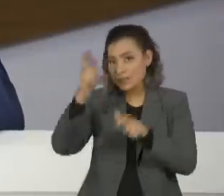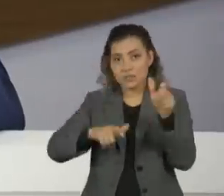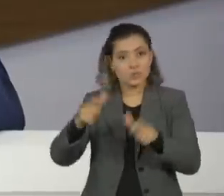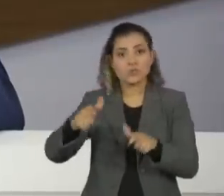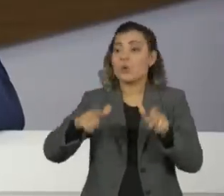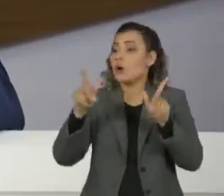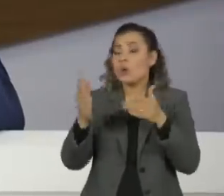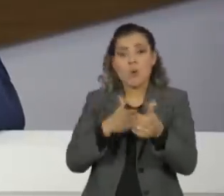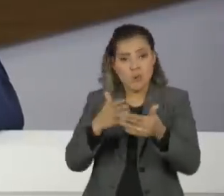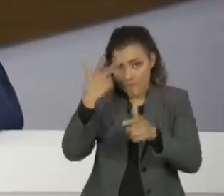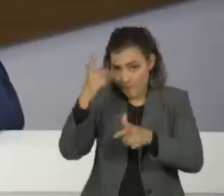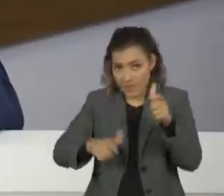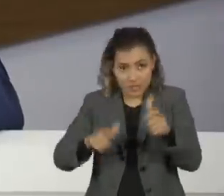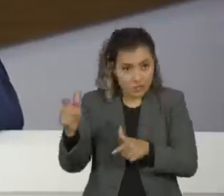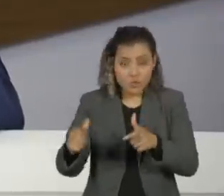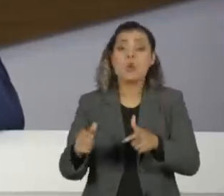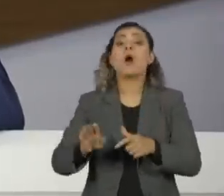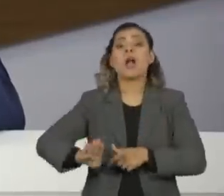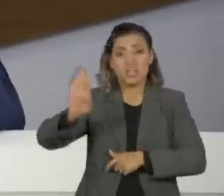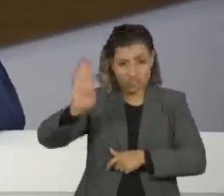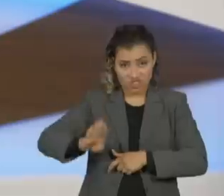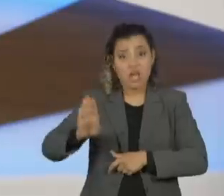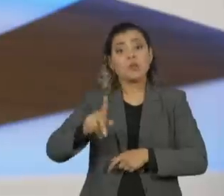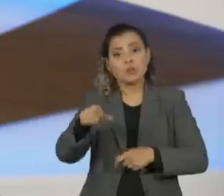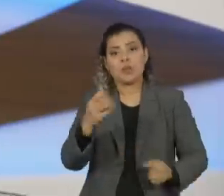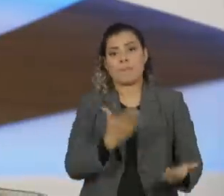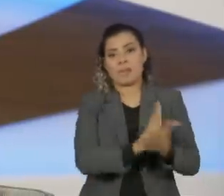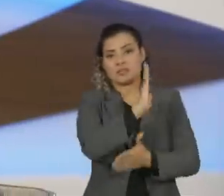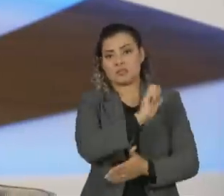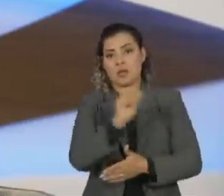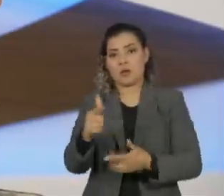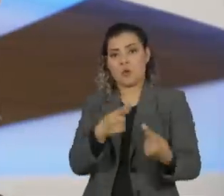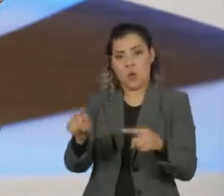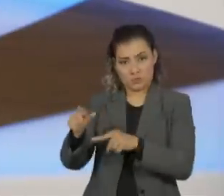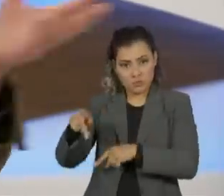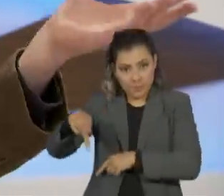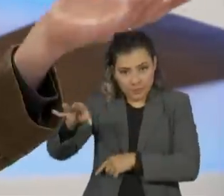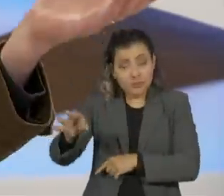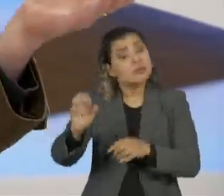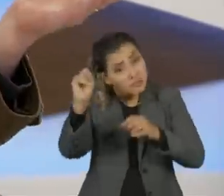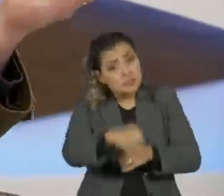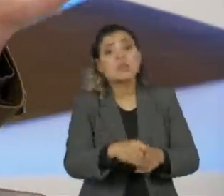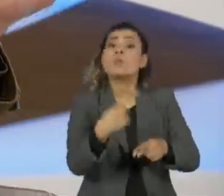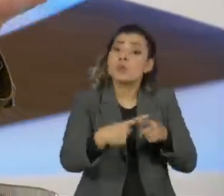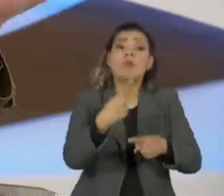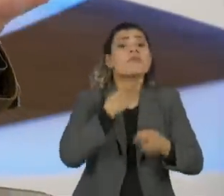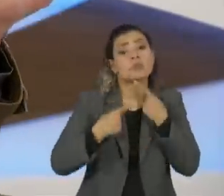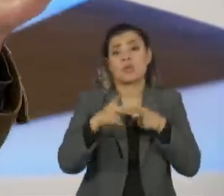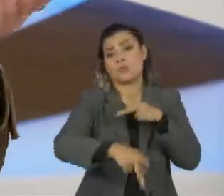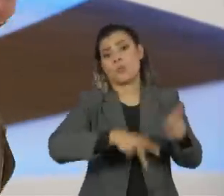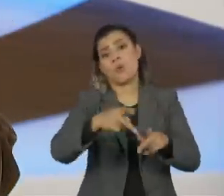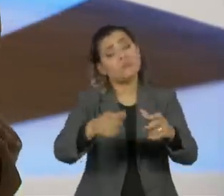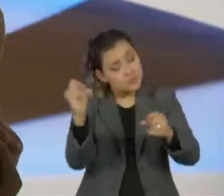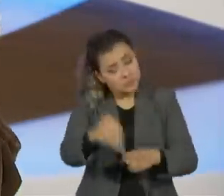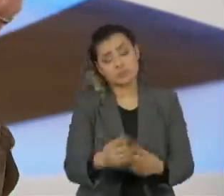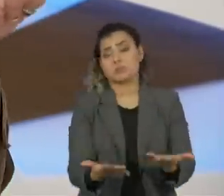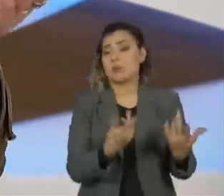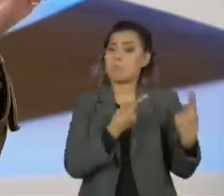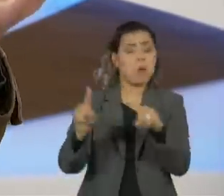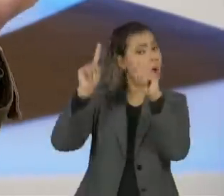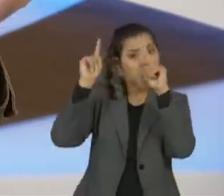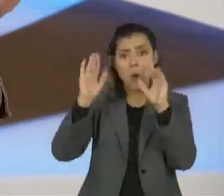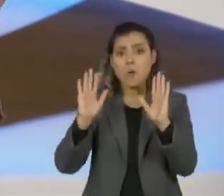hoje em dia teria sido eleito se ele fosse contra o PT? Eu acho que sim, porque isso era um anseio da população. E aí, outra coisa, né?